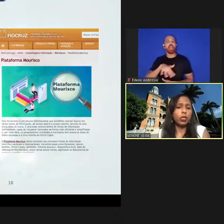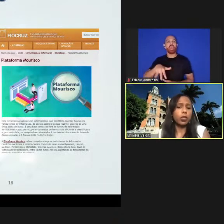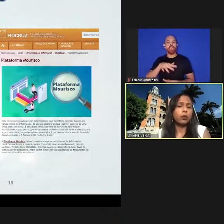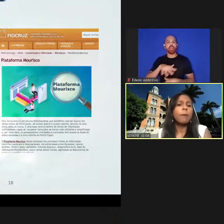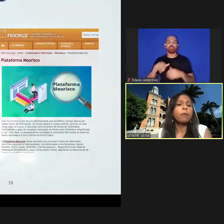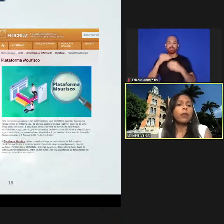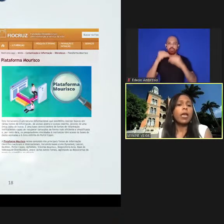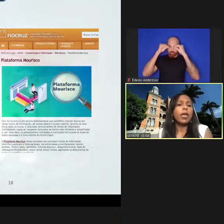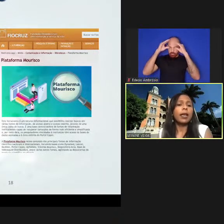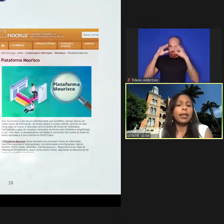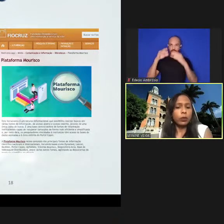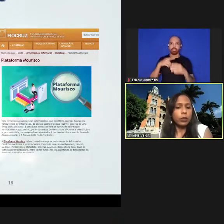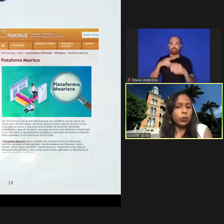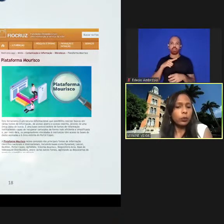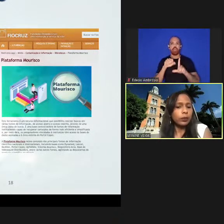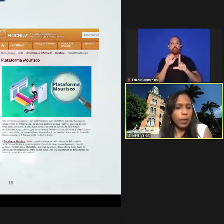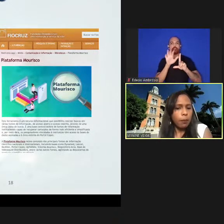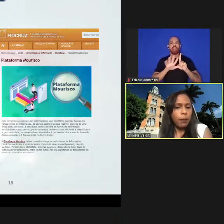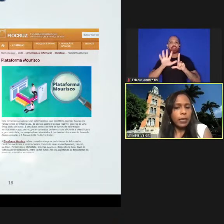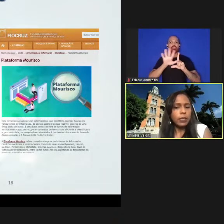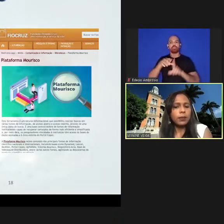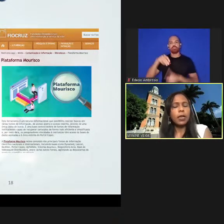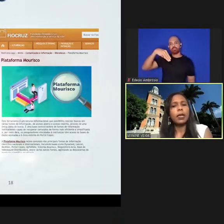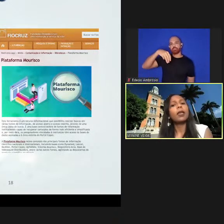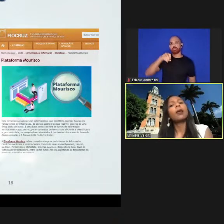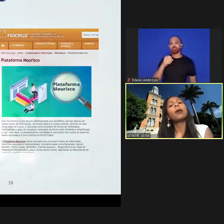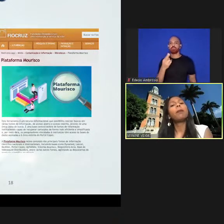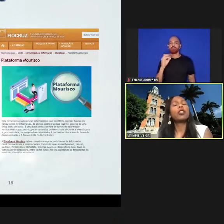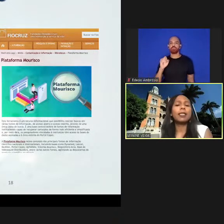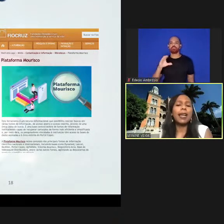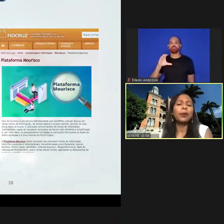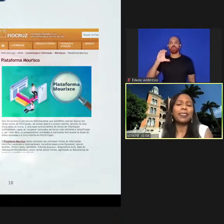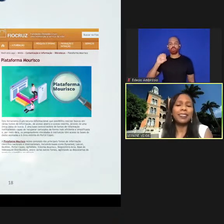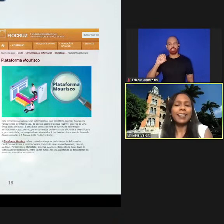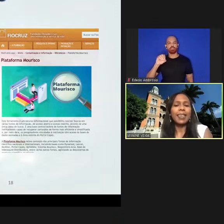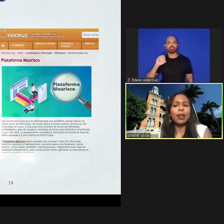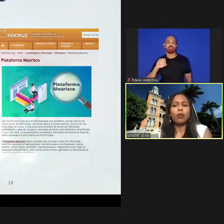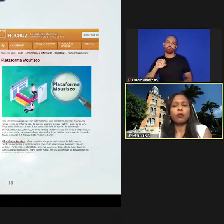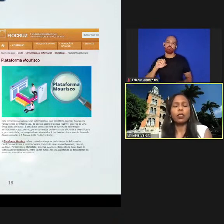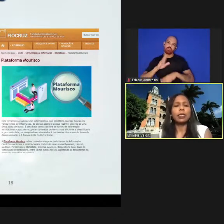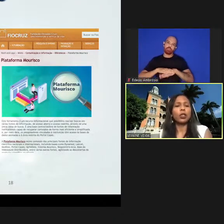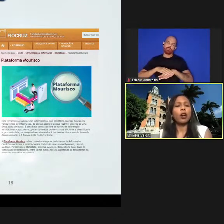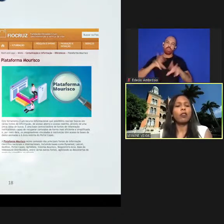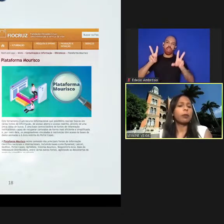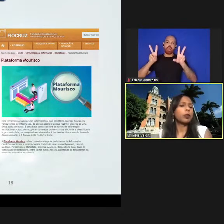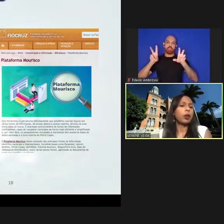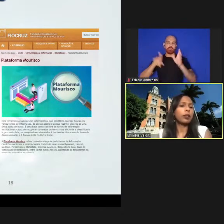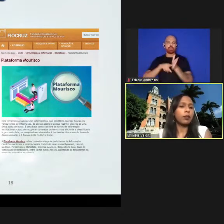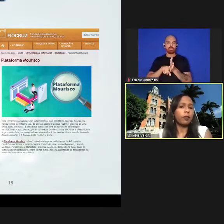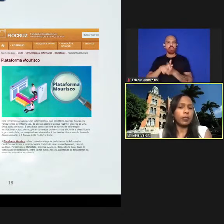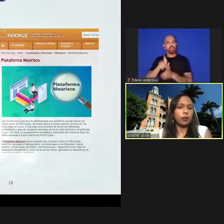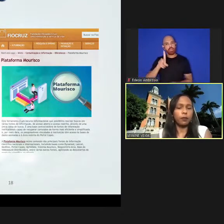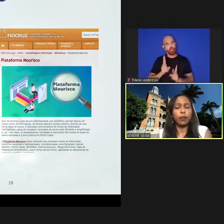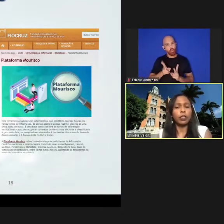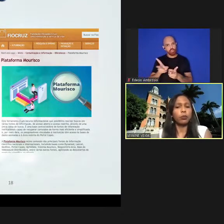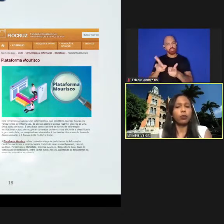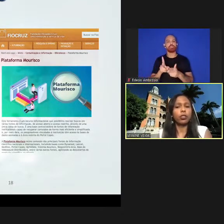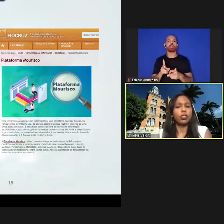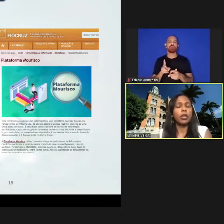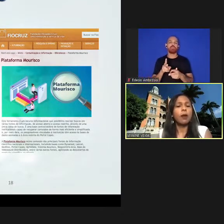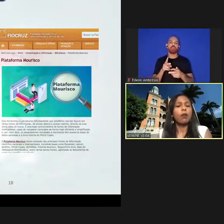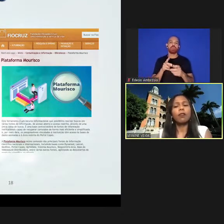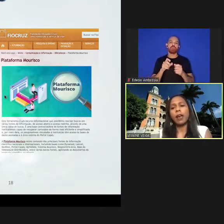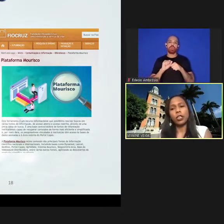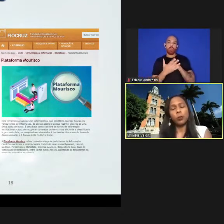Amorisco é claro que o tema mais pesquisado ainda é a COVID-19 mas podem ser feitas